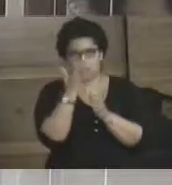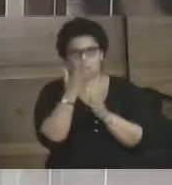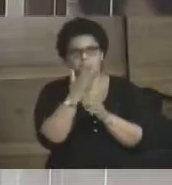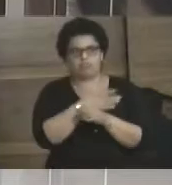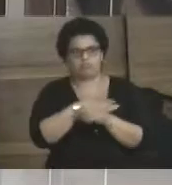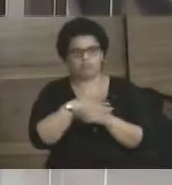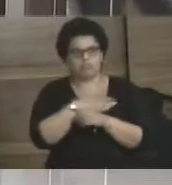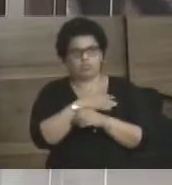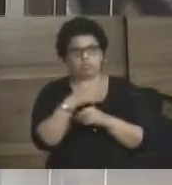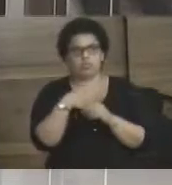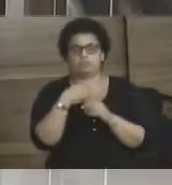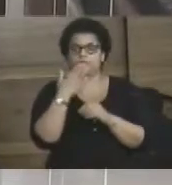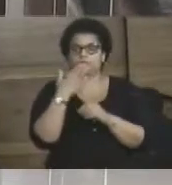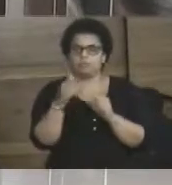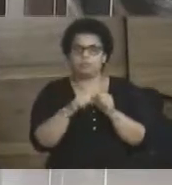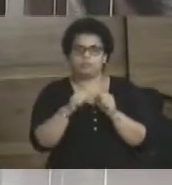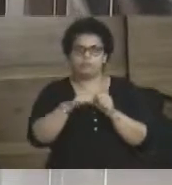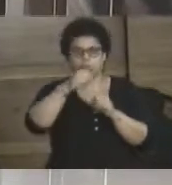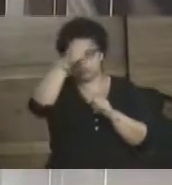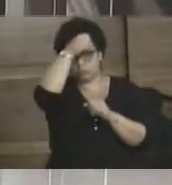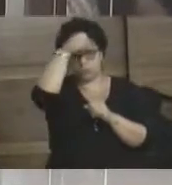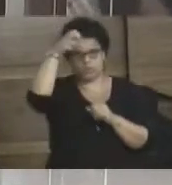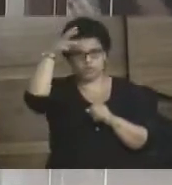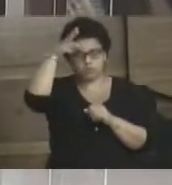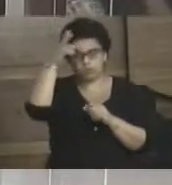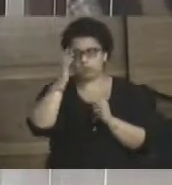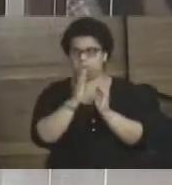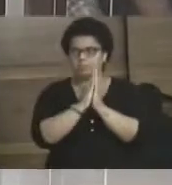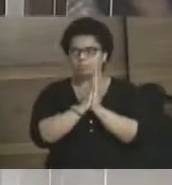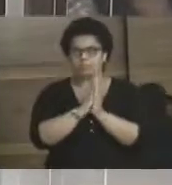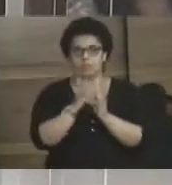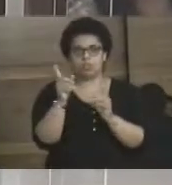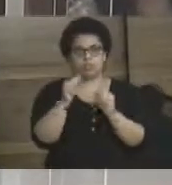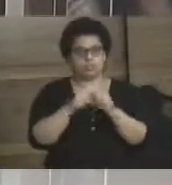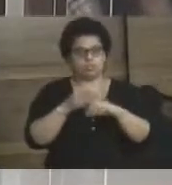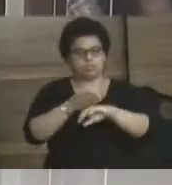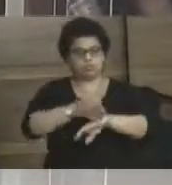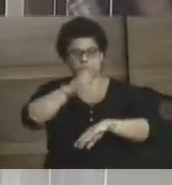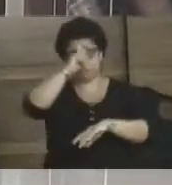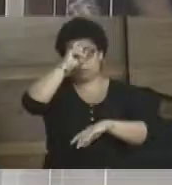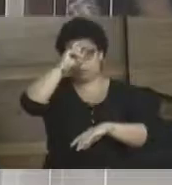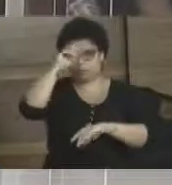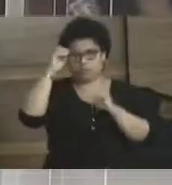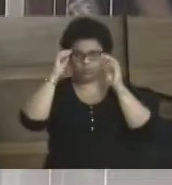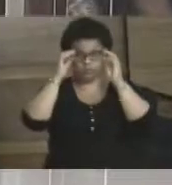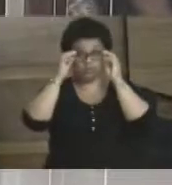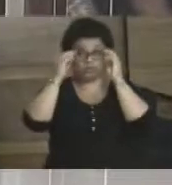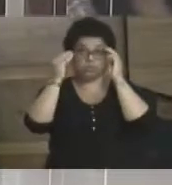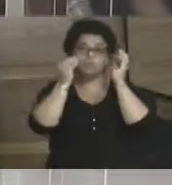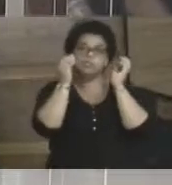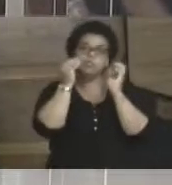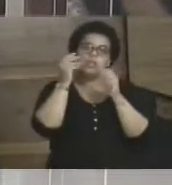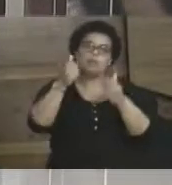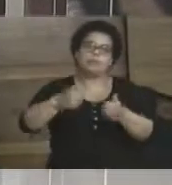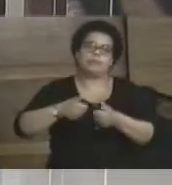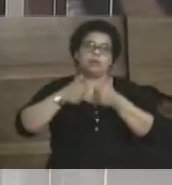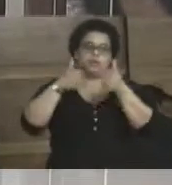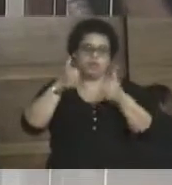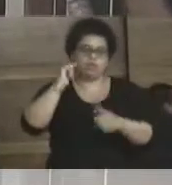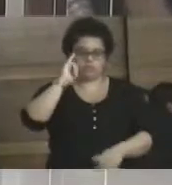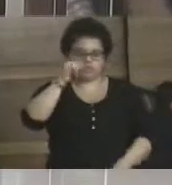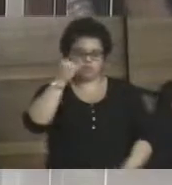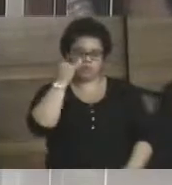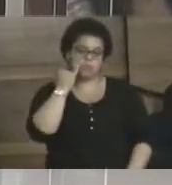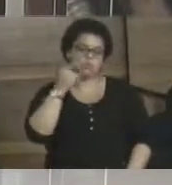apelo aqui ao meu prefeito, que ele interceda lá no HGJ, que a gente tente melhorar a estrutura. A Jane